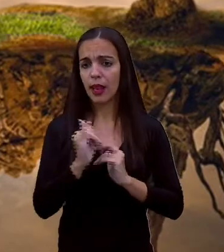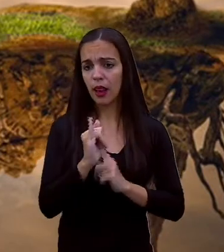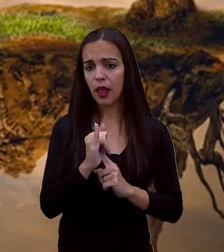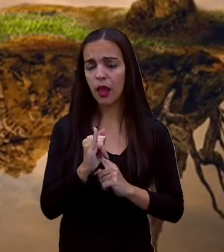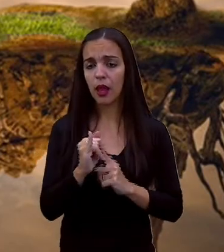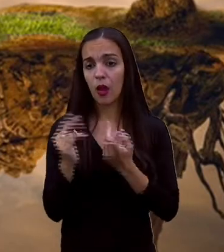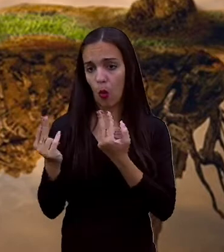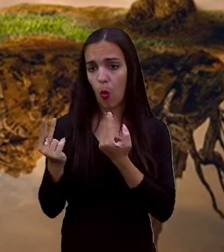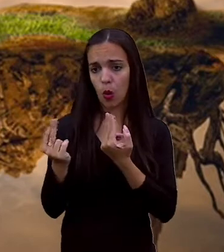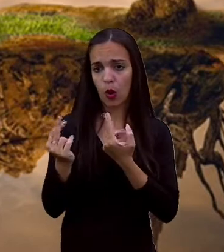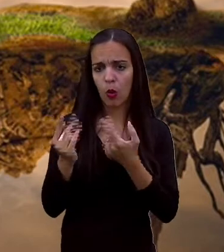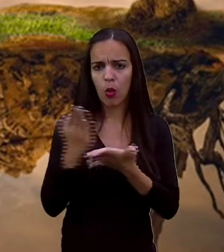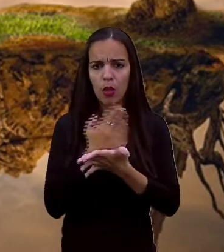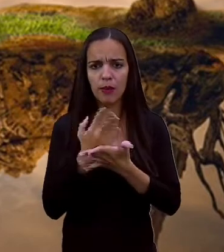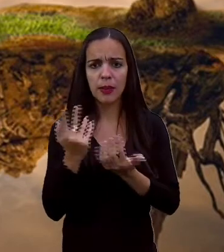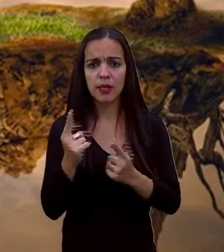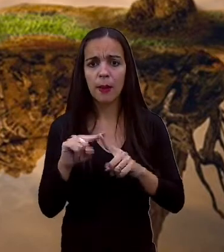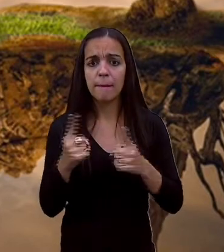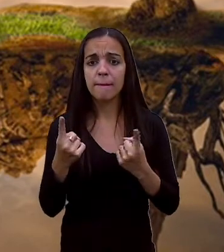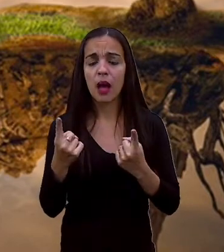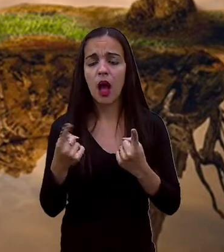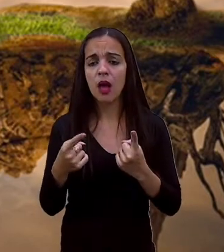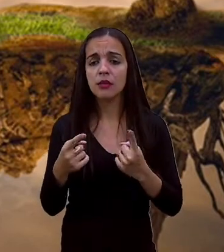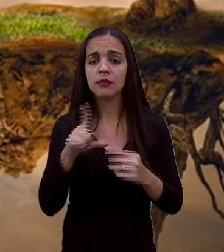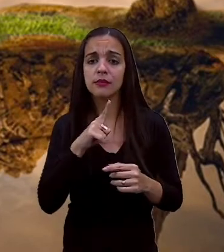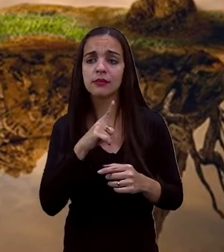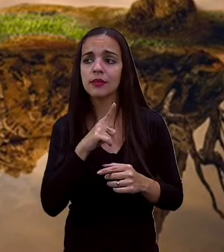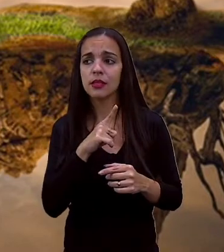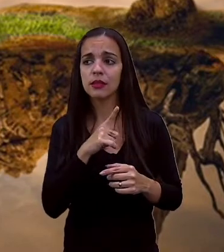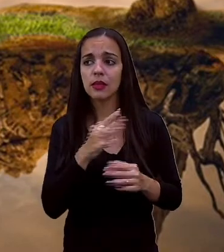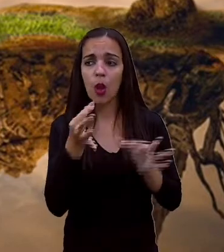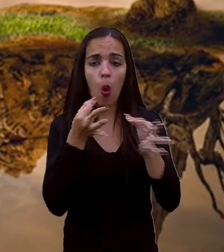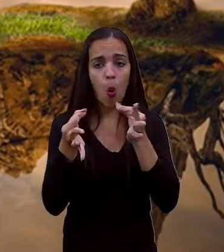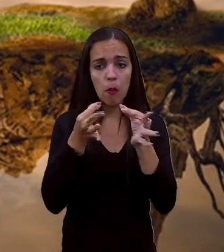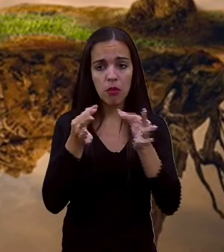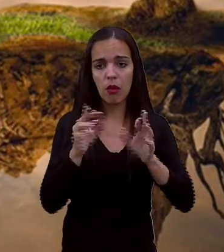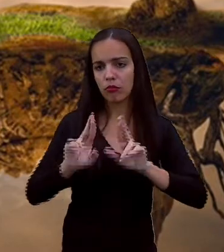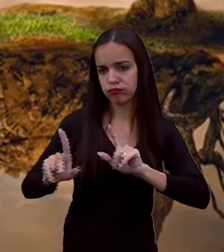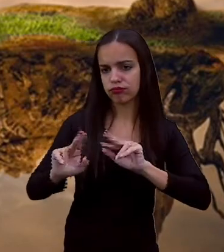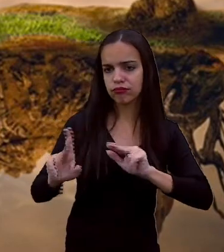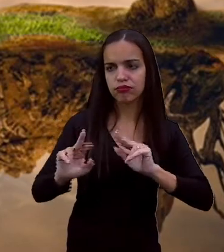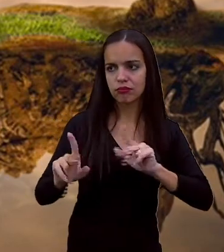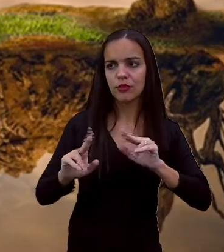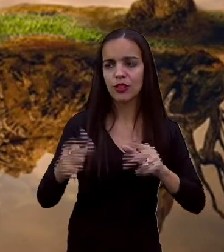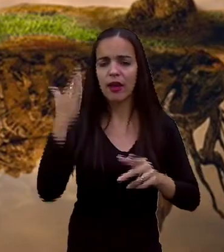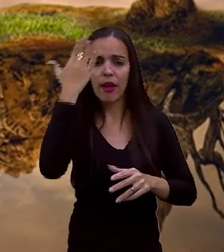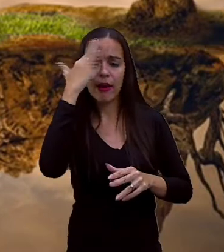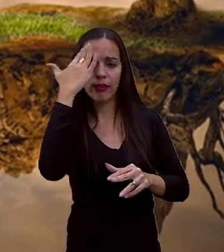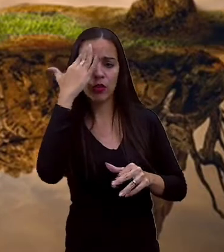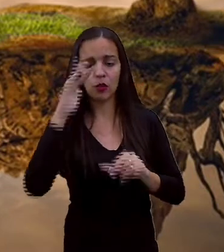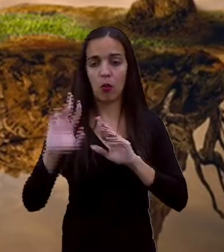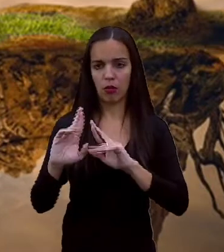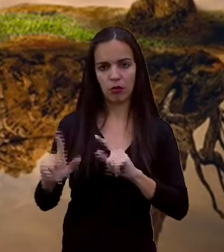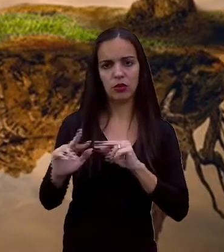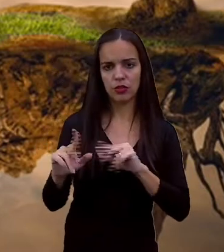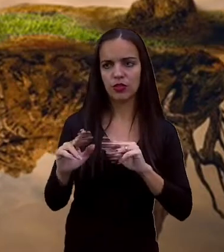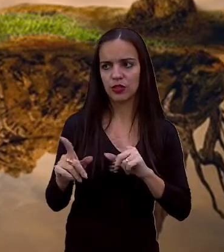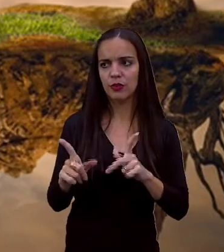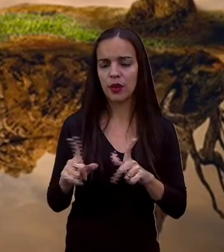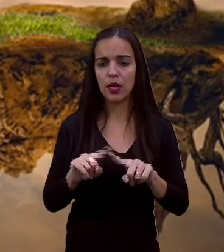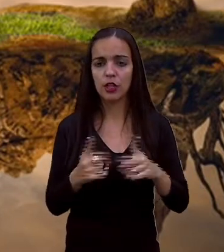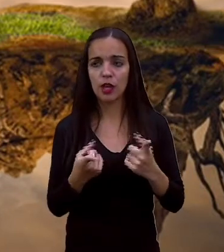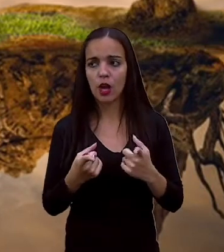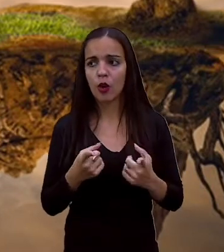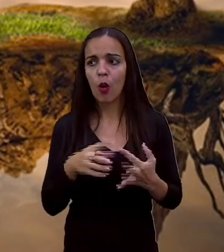tenha visões diferentes a respeito dele. Então, esse gênero, ele nos permite isso.